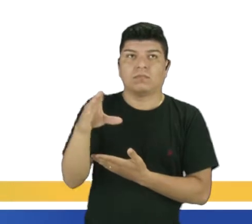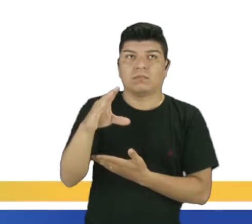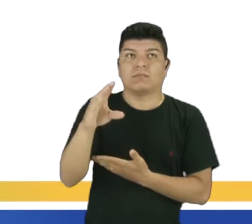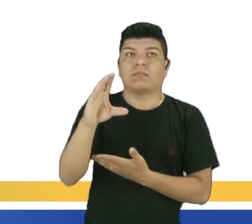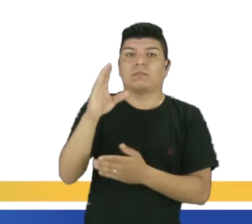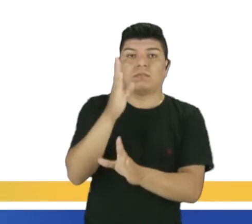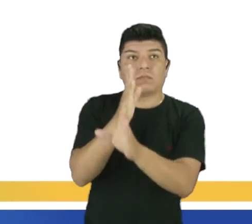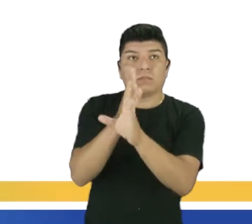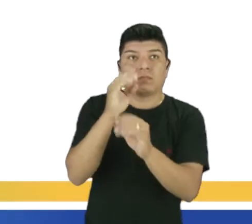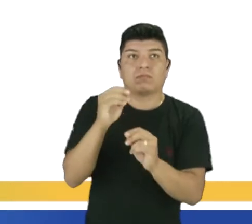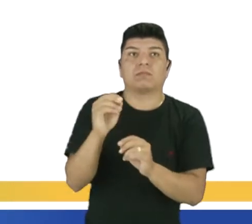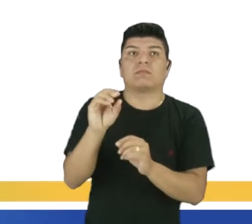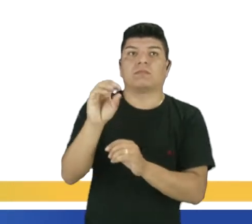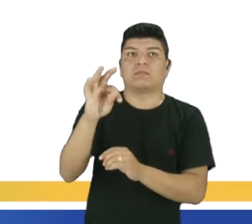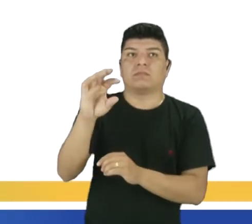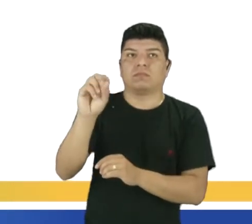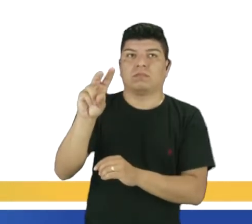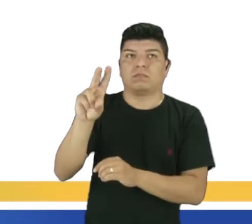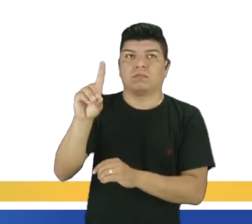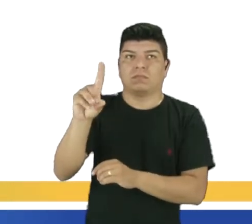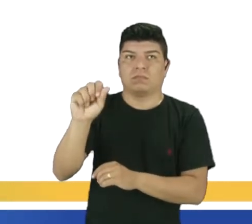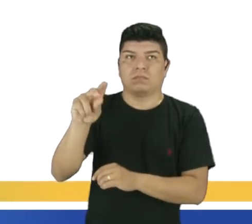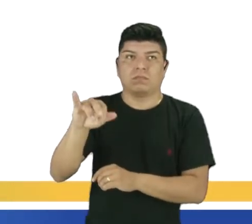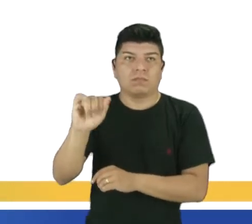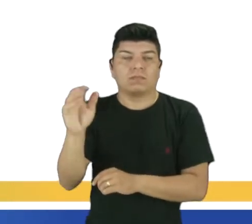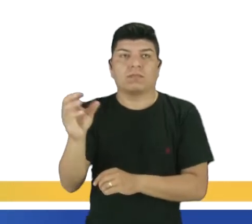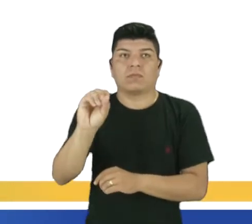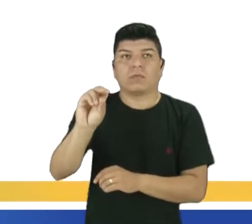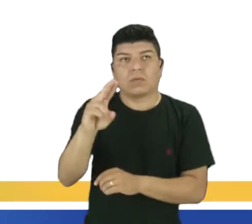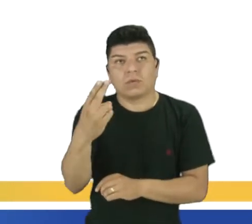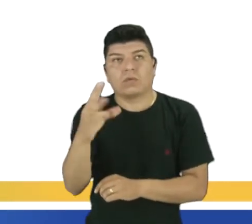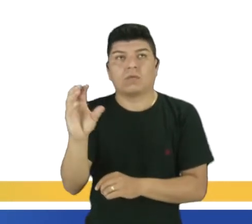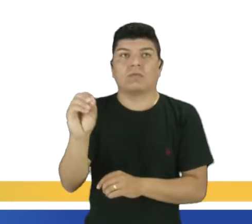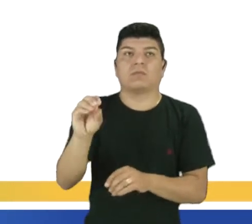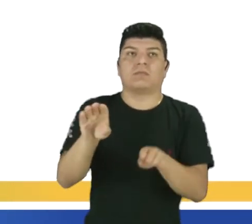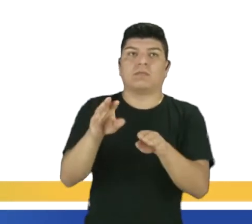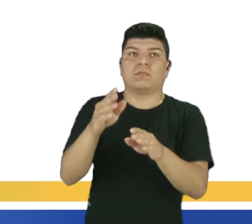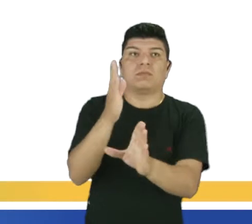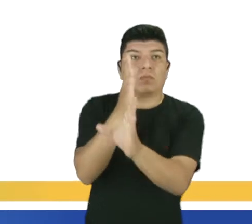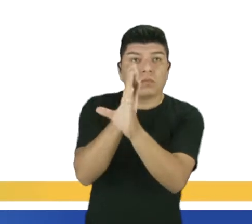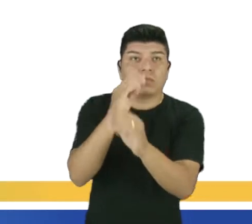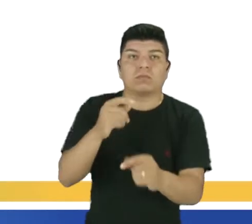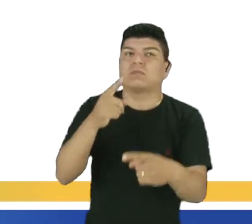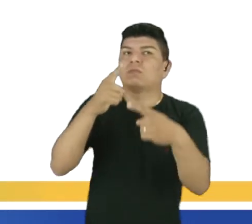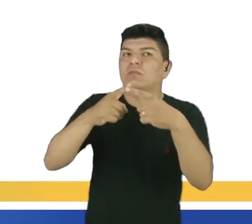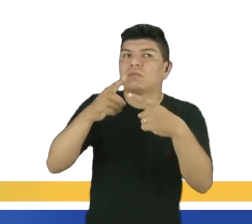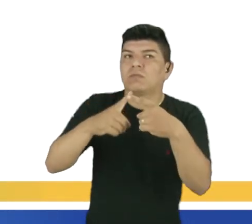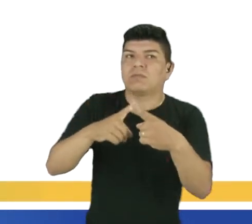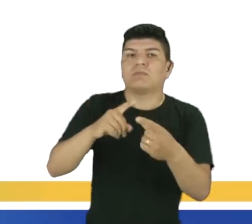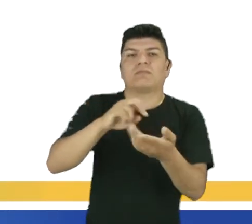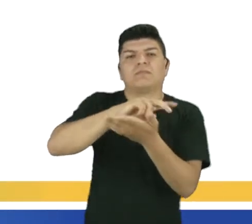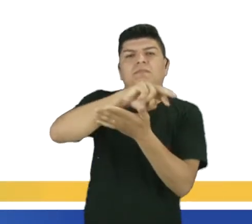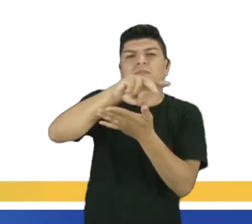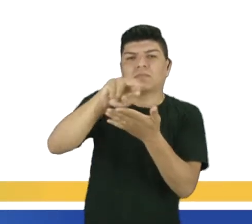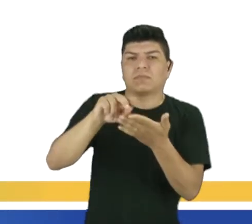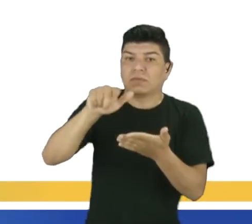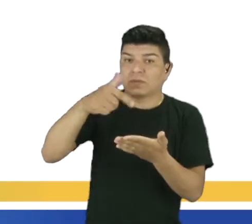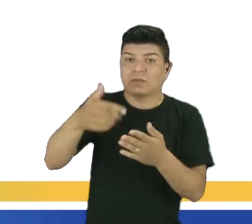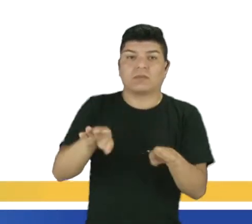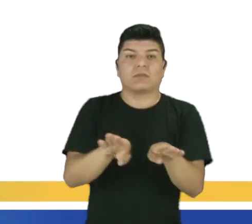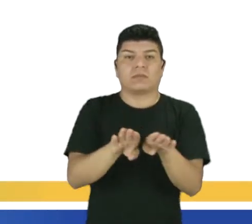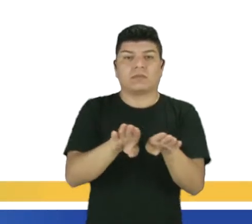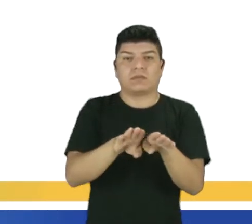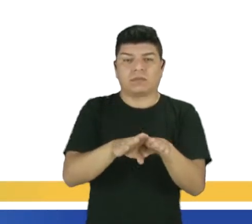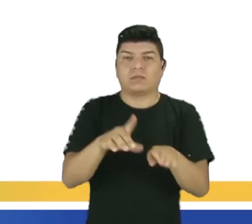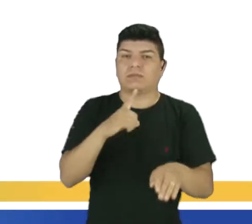contudo, todavia, ou, ou, ou, portanto, porque, e muitas outras que com